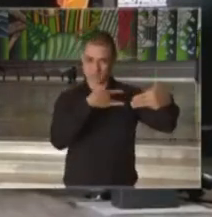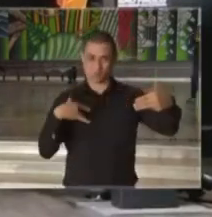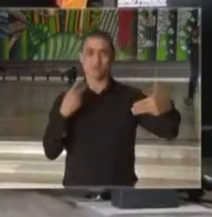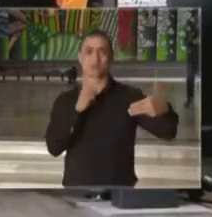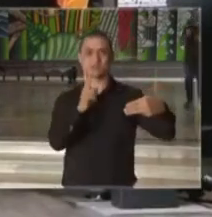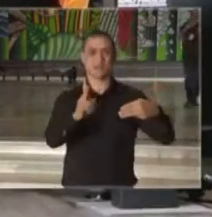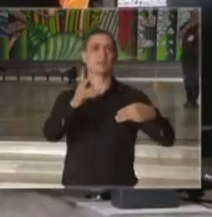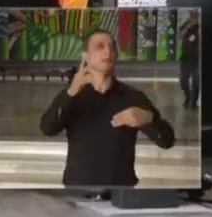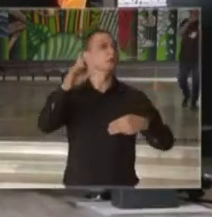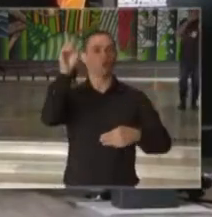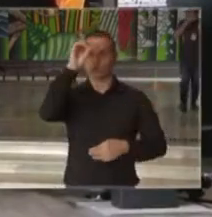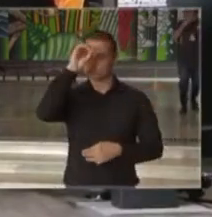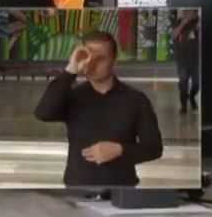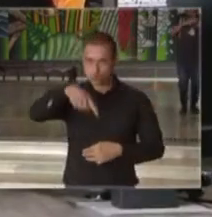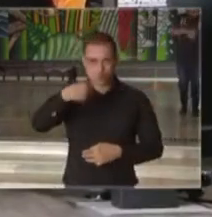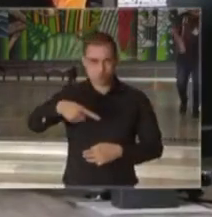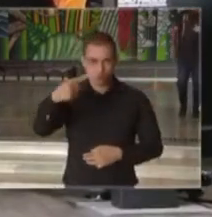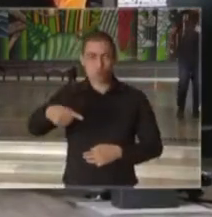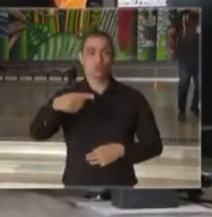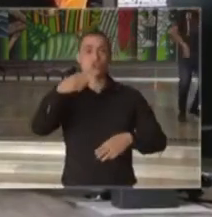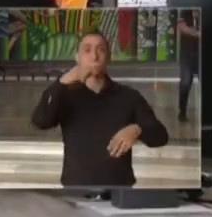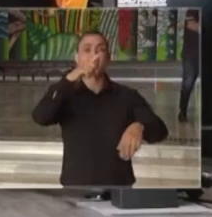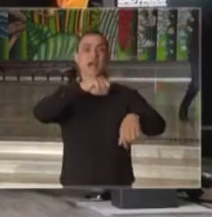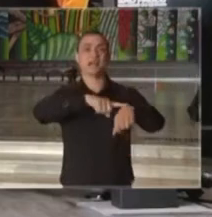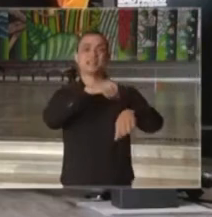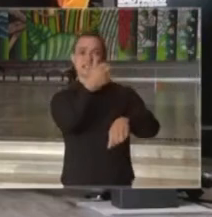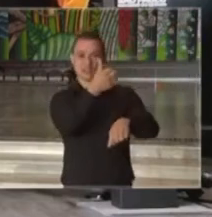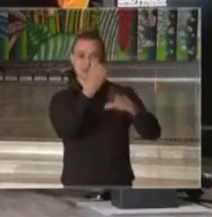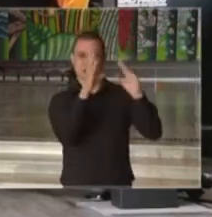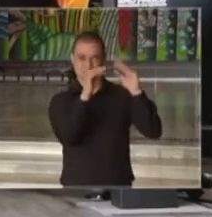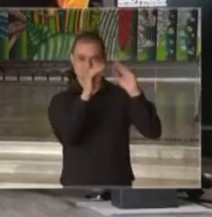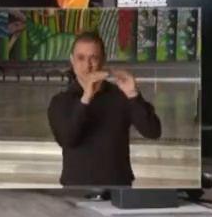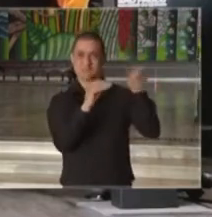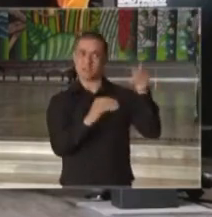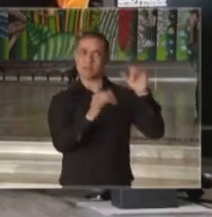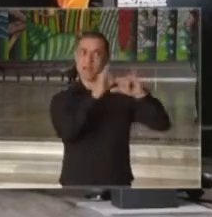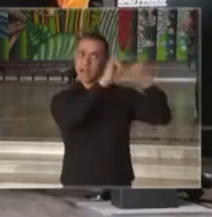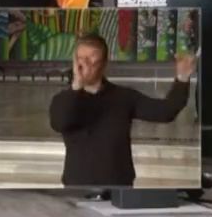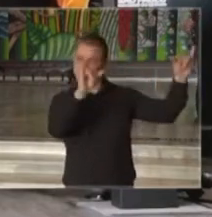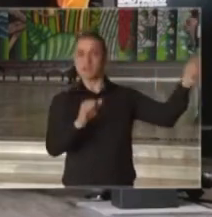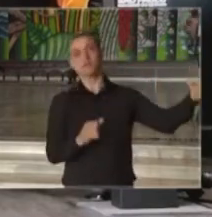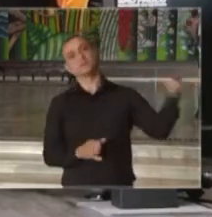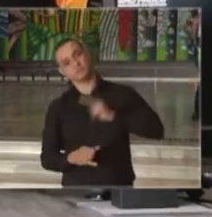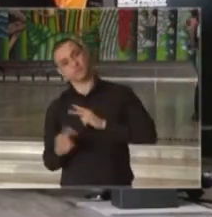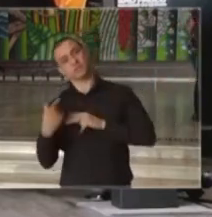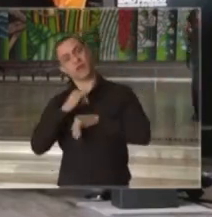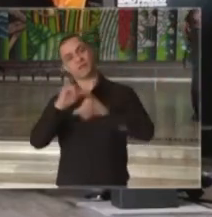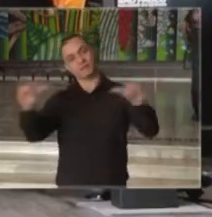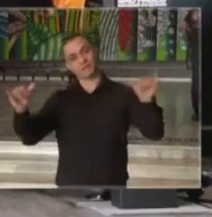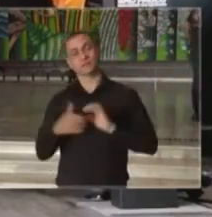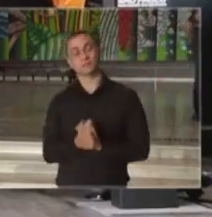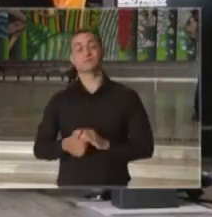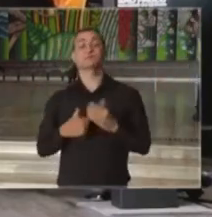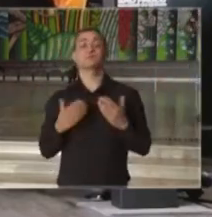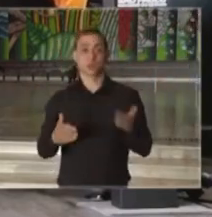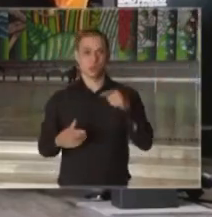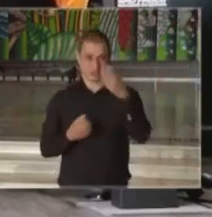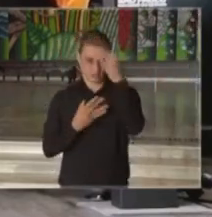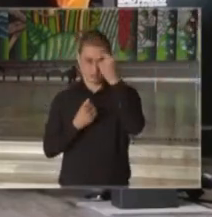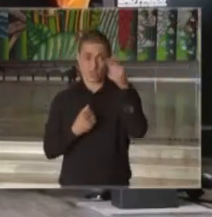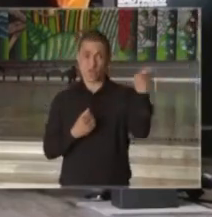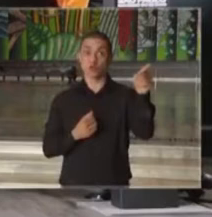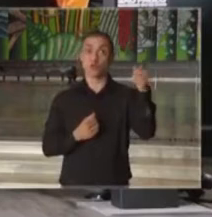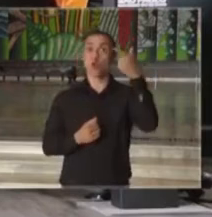colocado no ar às 18 horas de cada dia, entre 17 e 18 horas de cada dia. Então, esse se